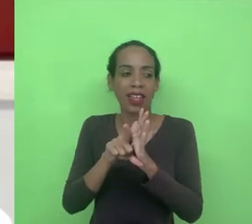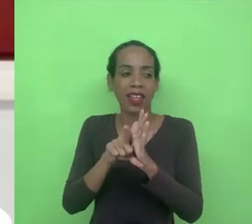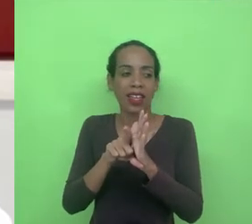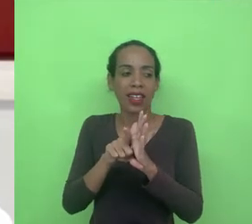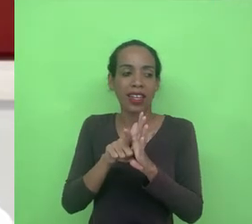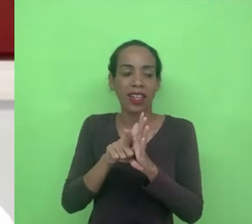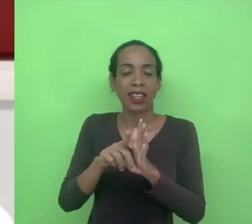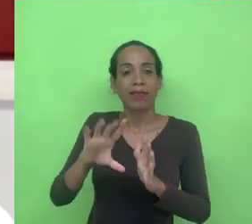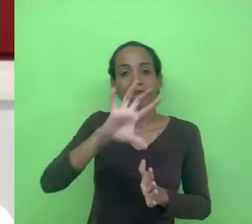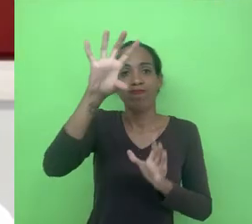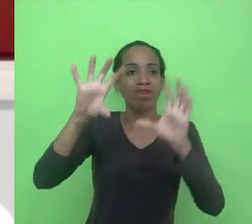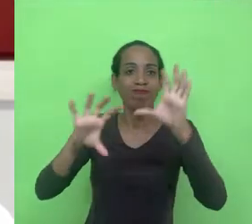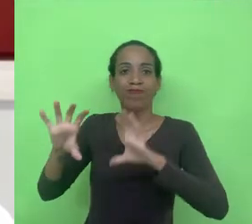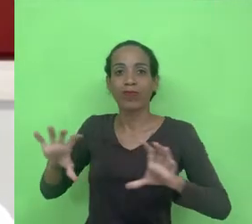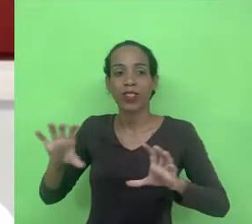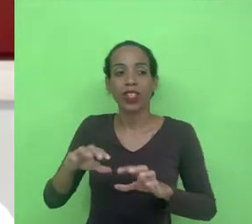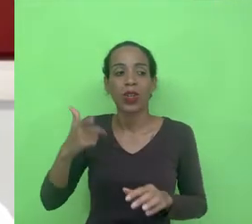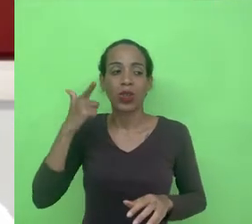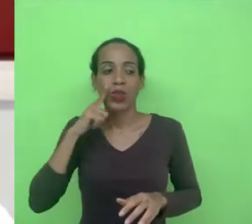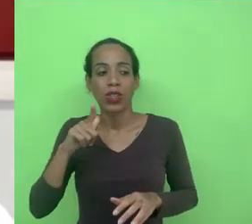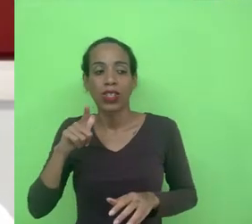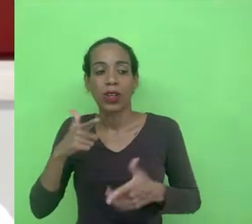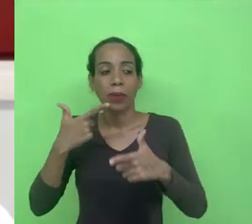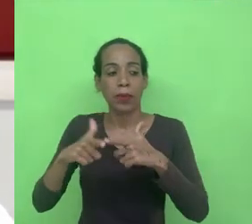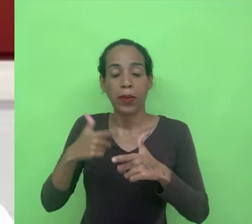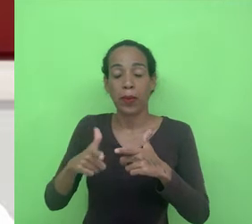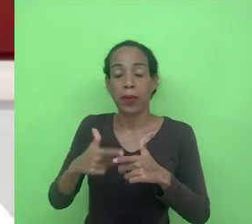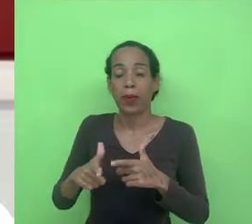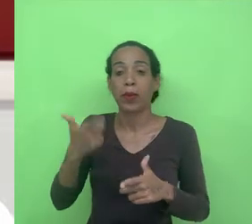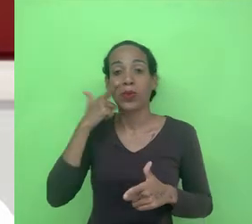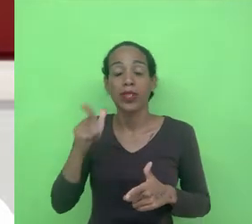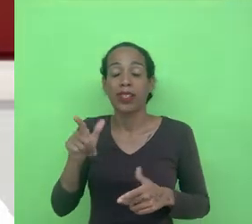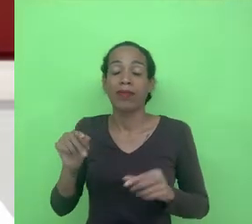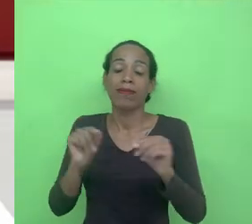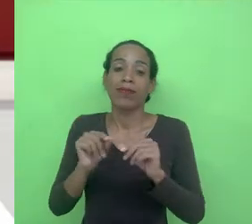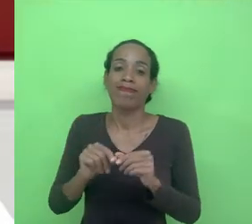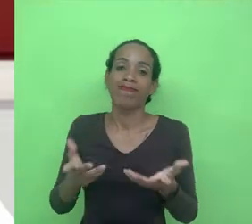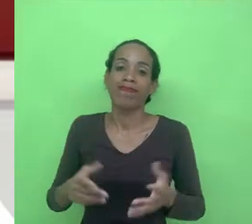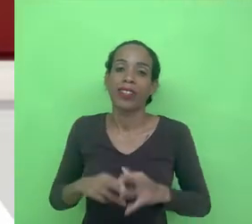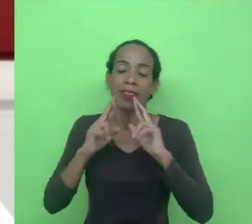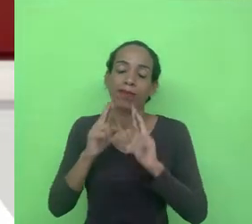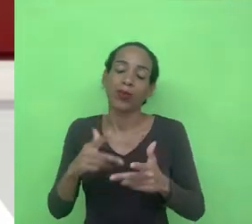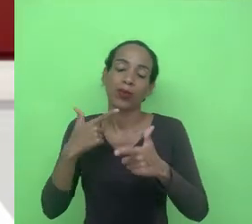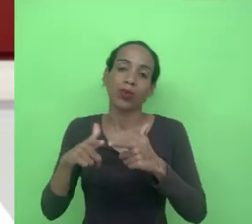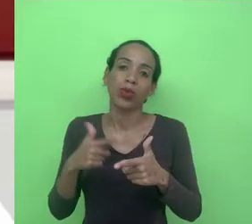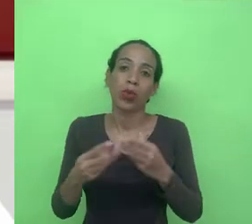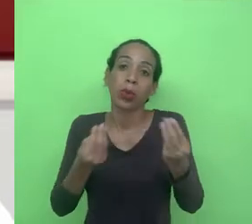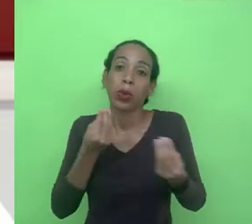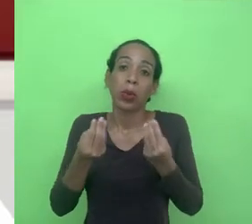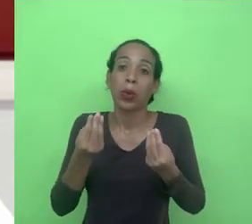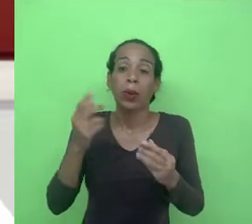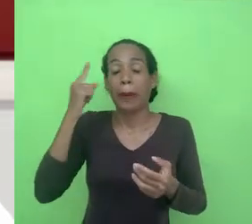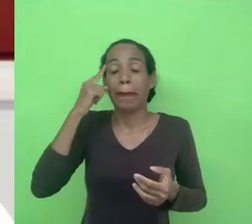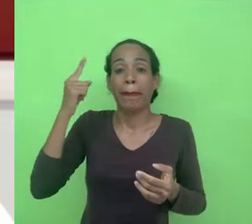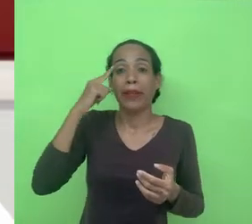para resolver esse tipo de problema como é que a gente pode pensar a